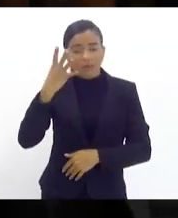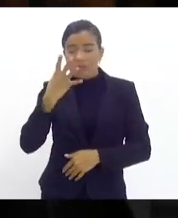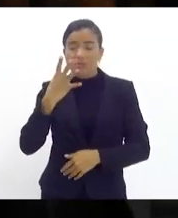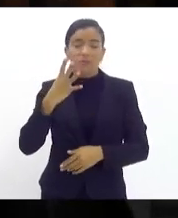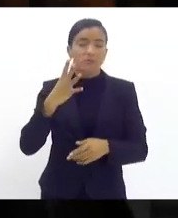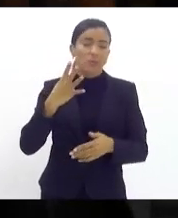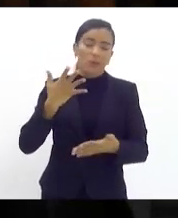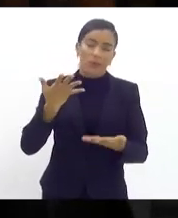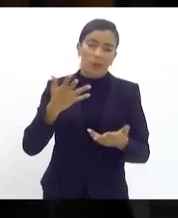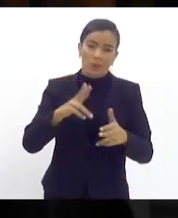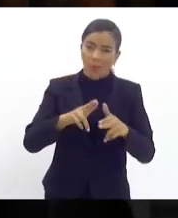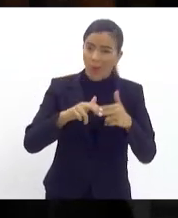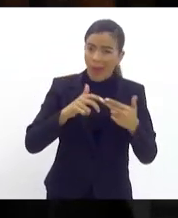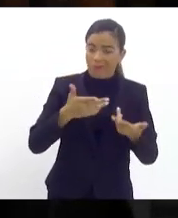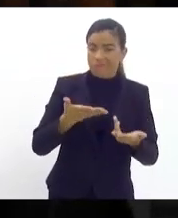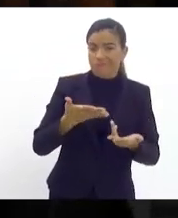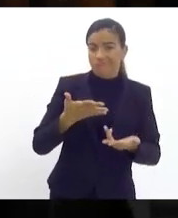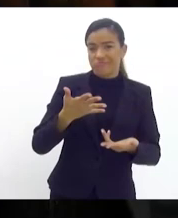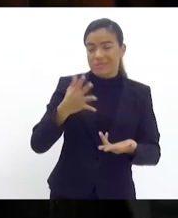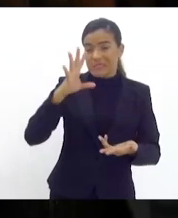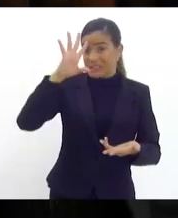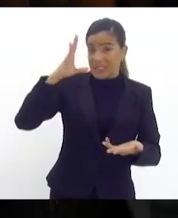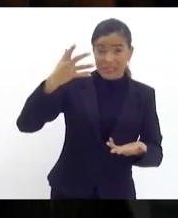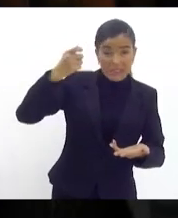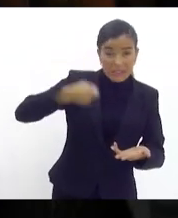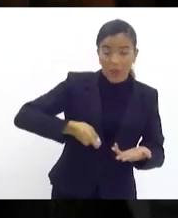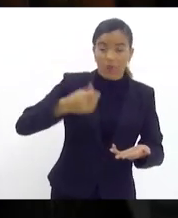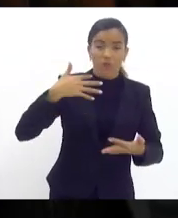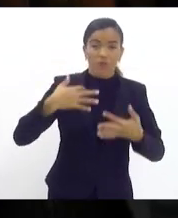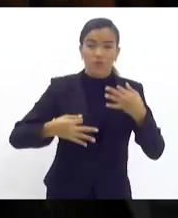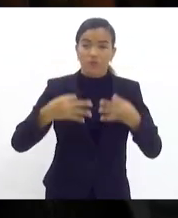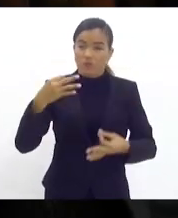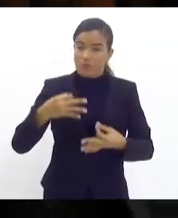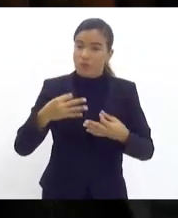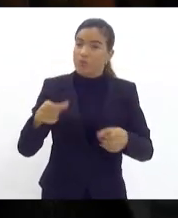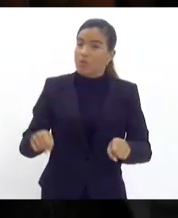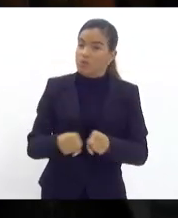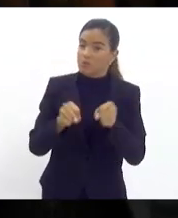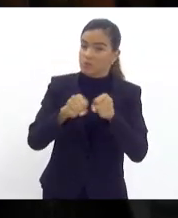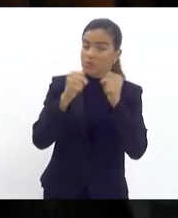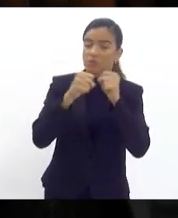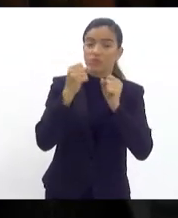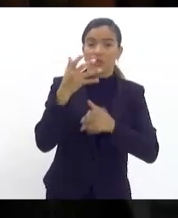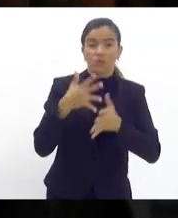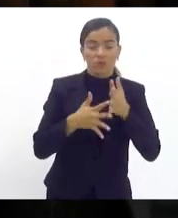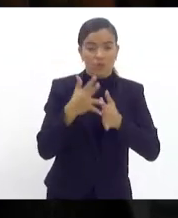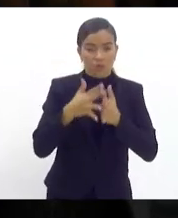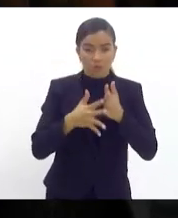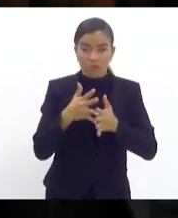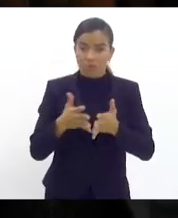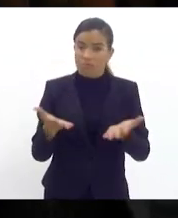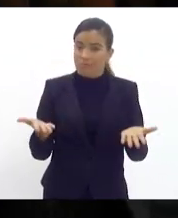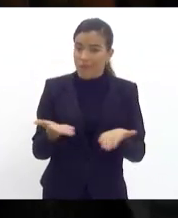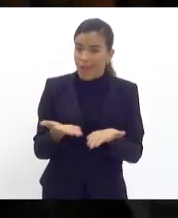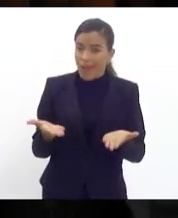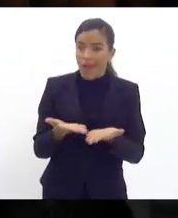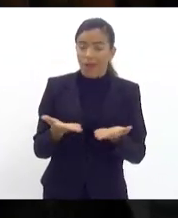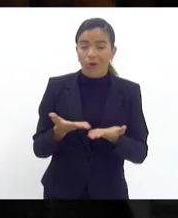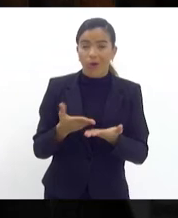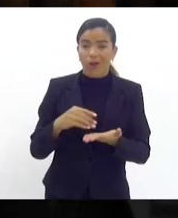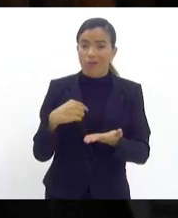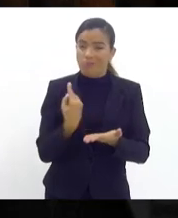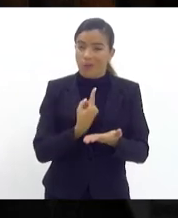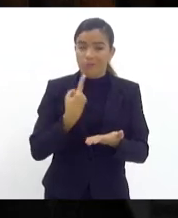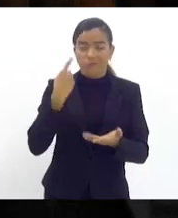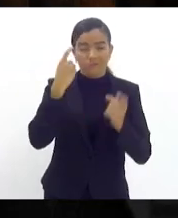natureza de maneira liminar traz um dano muito grande e aqui fica a nossa